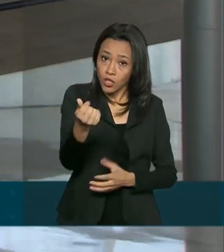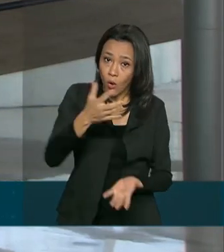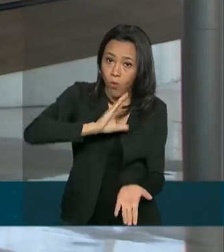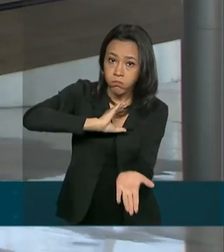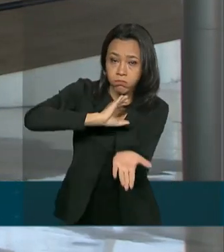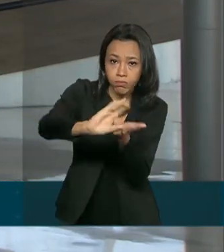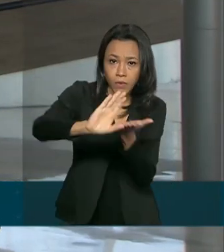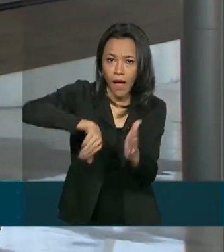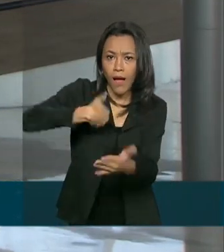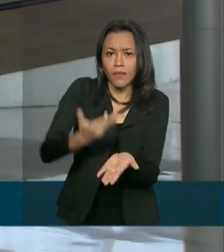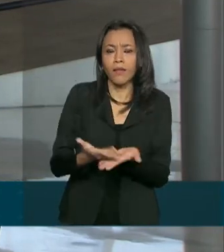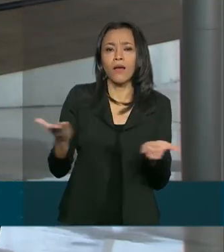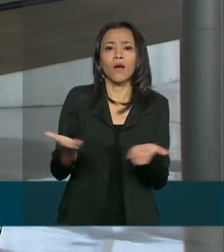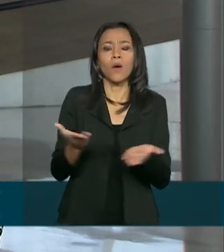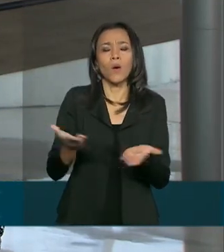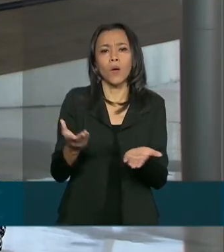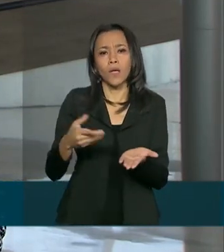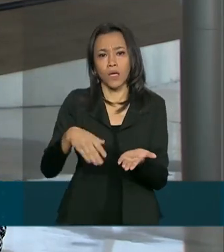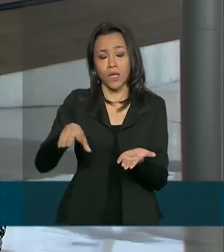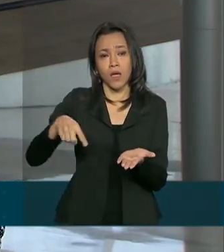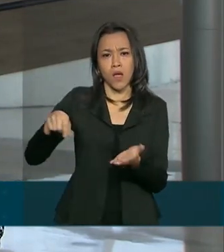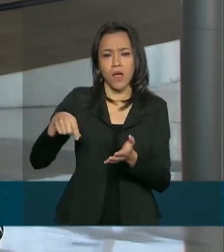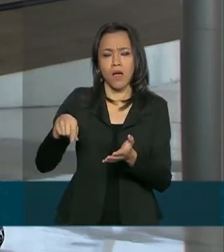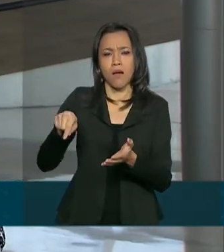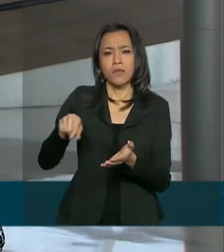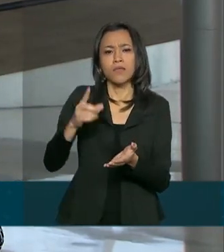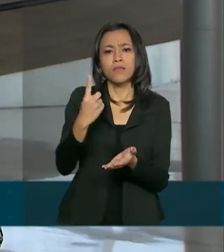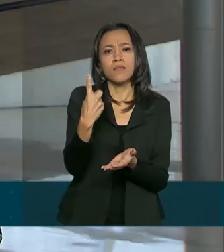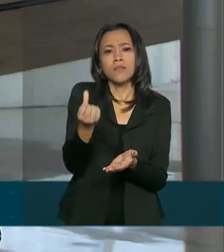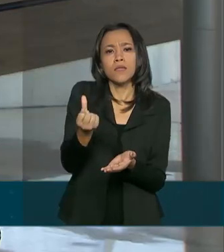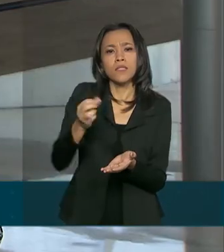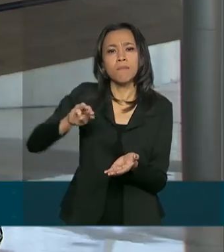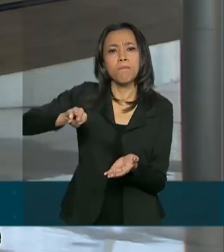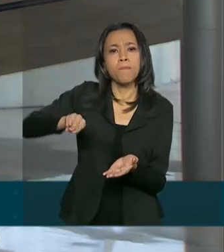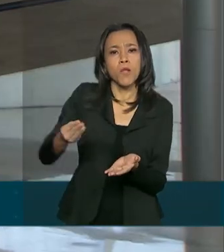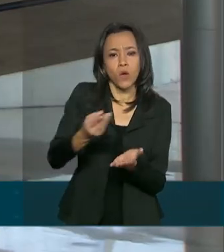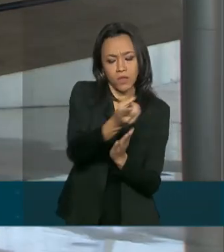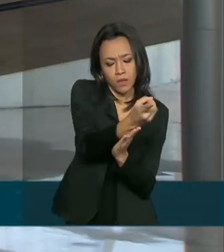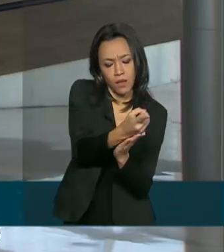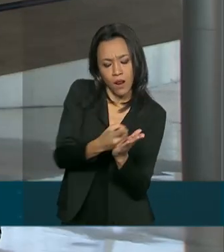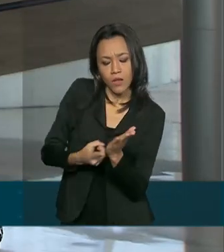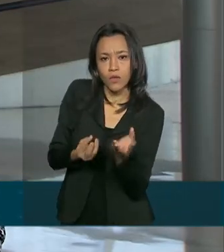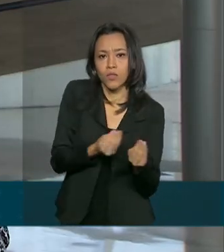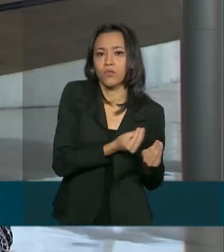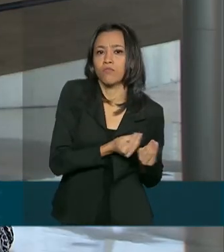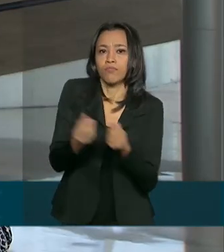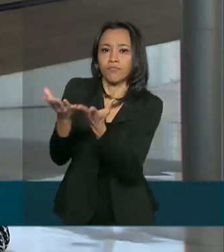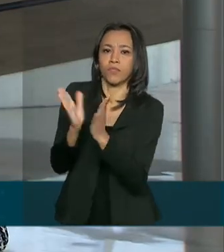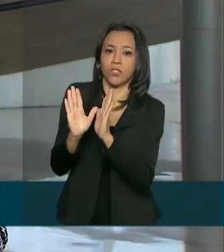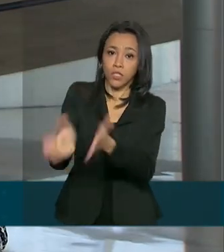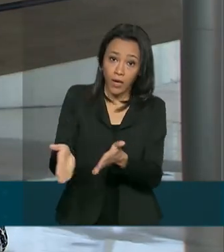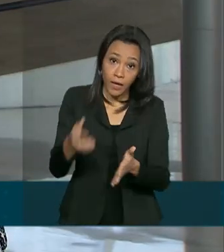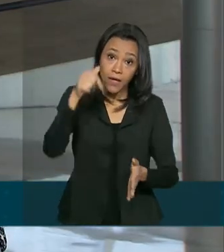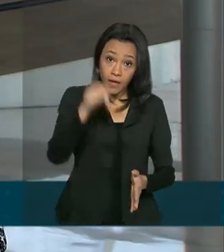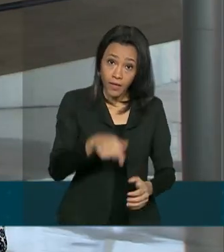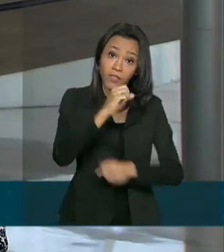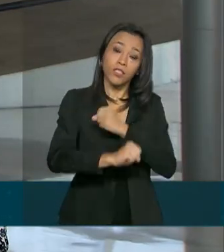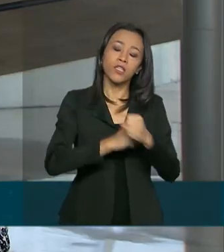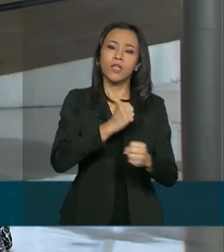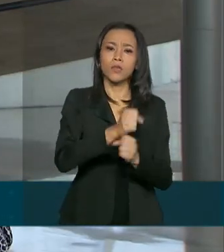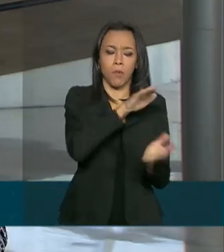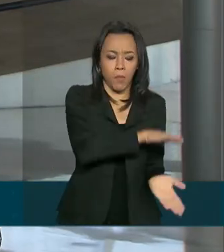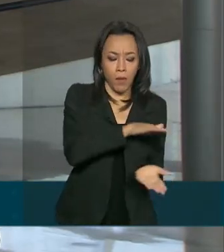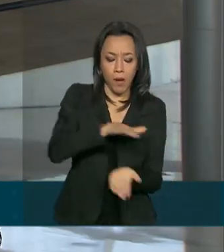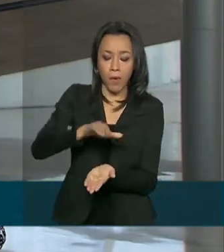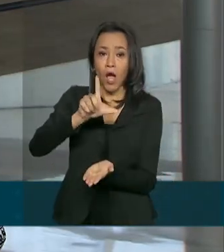processou até agora 16 milhões de declarações. E lembrando que, neste ano, a quantidade de lotes